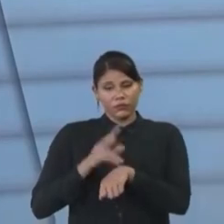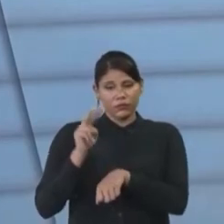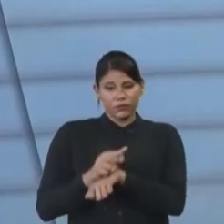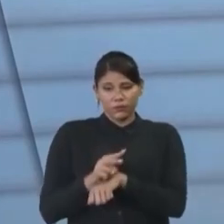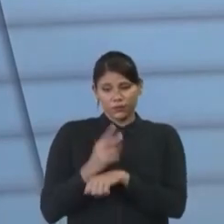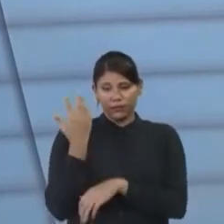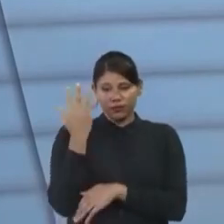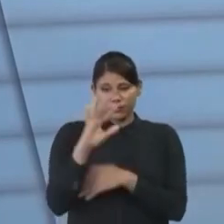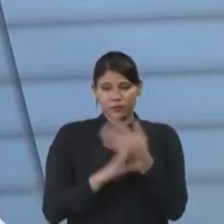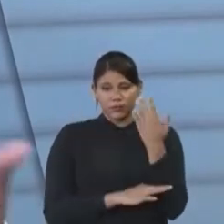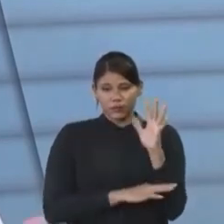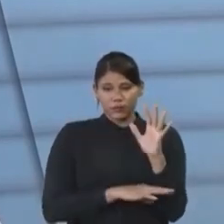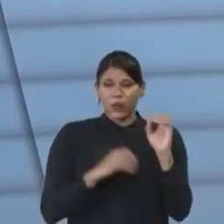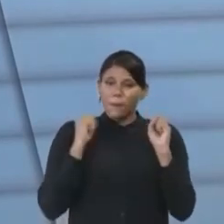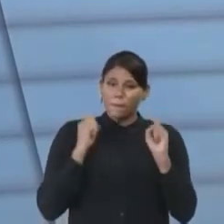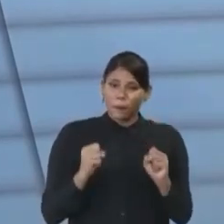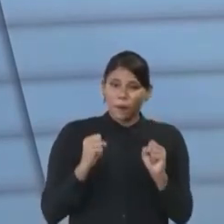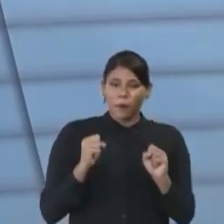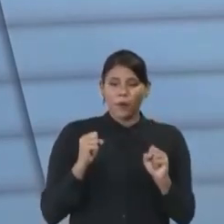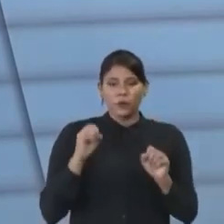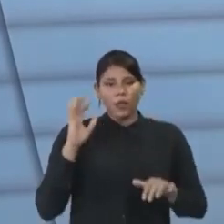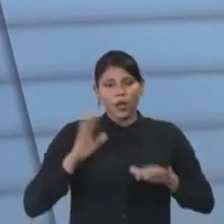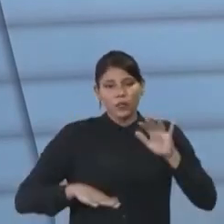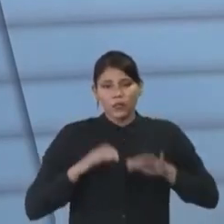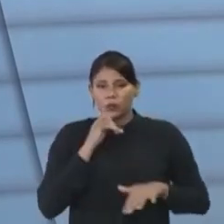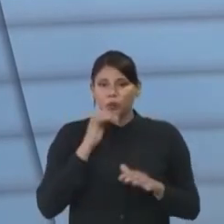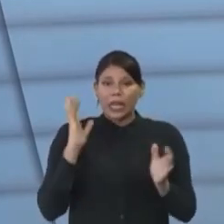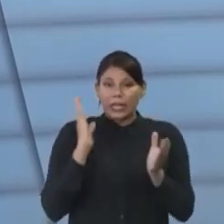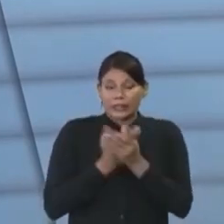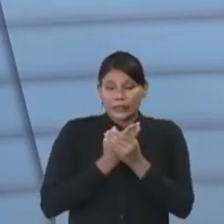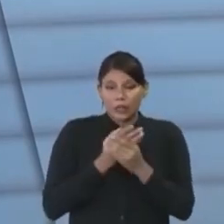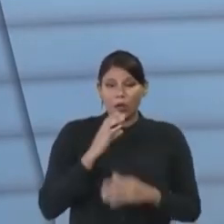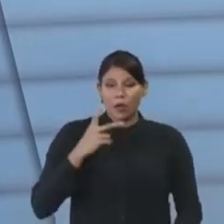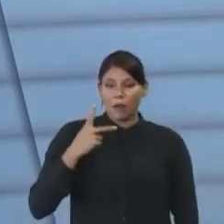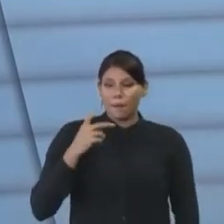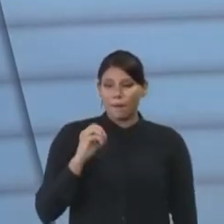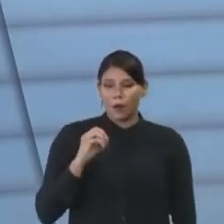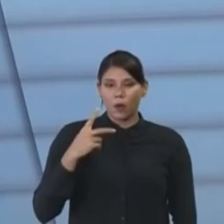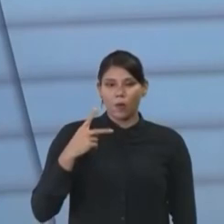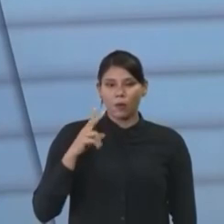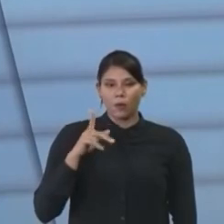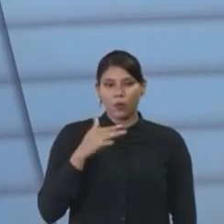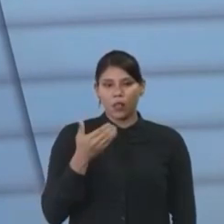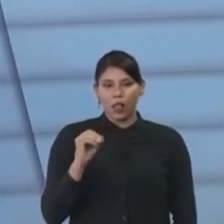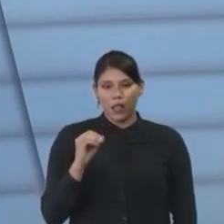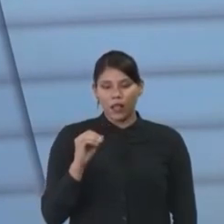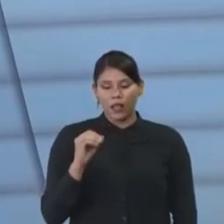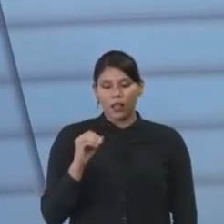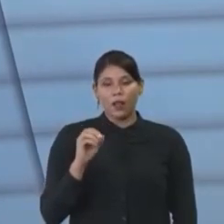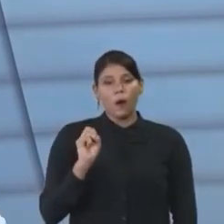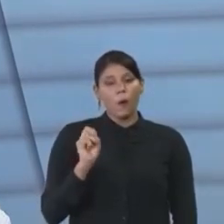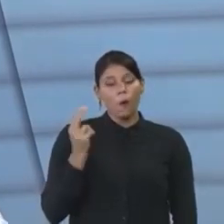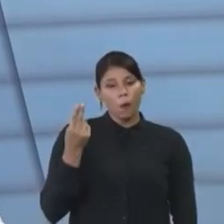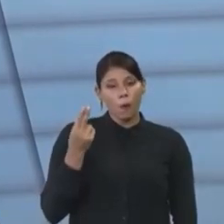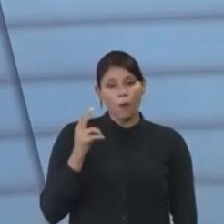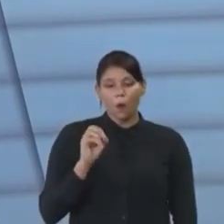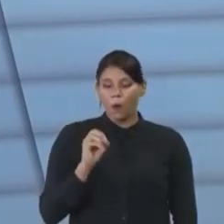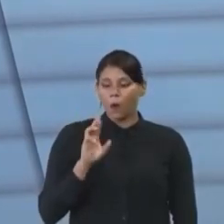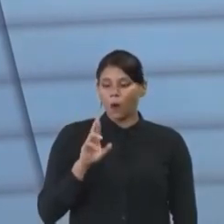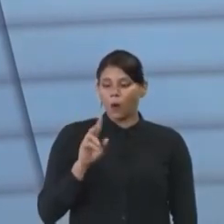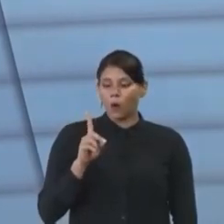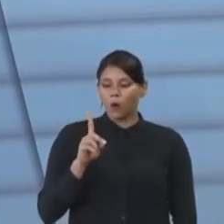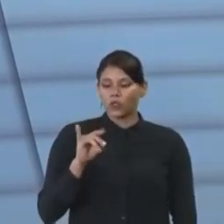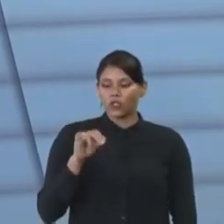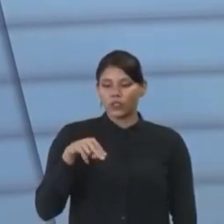ambiente, e você pode, dependendo do caso, ingressar com a ação popular ou uma ação ordinária para defender determinada